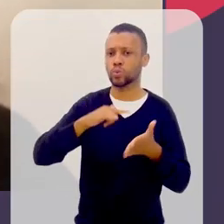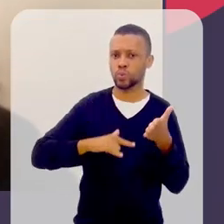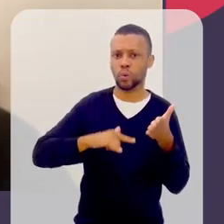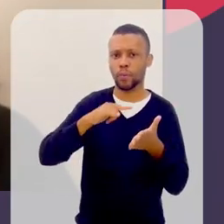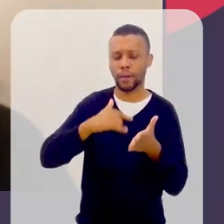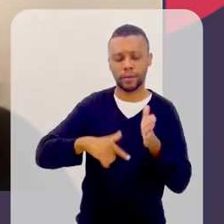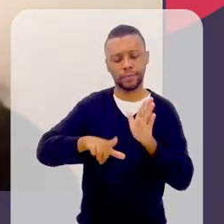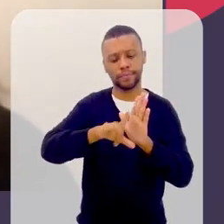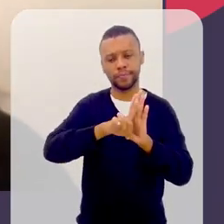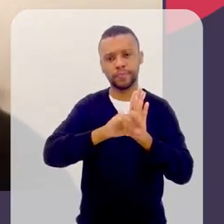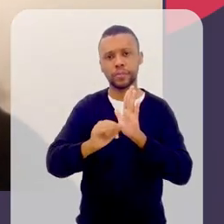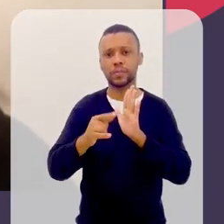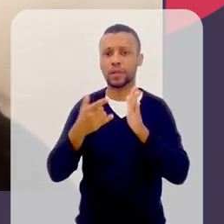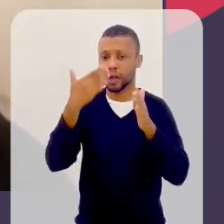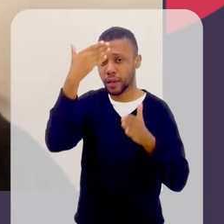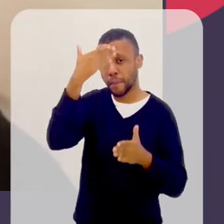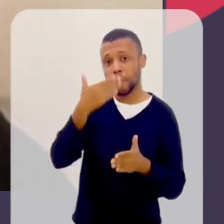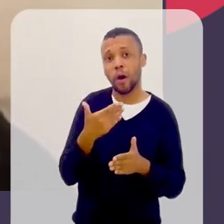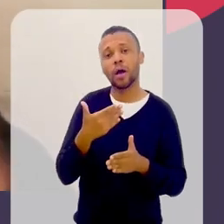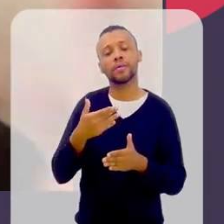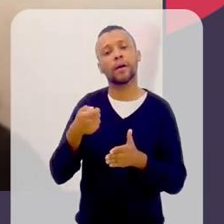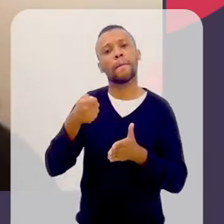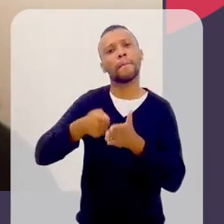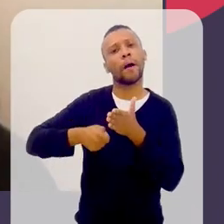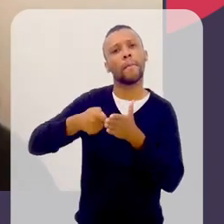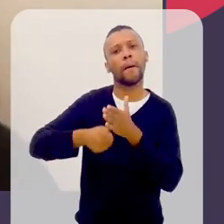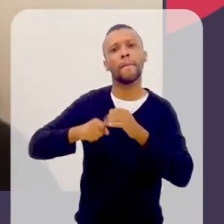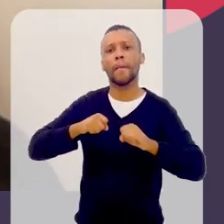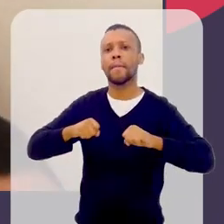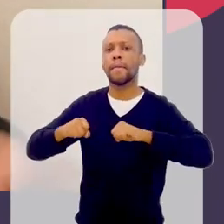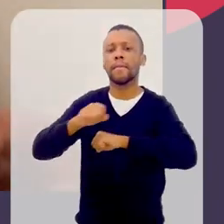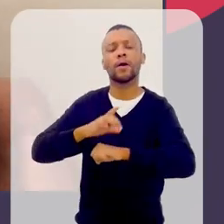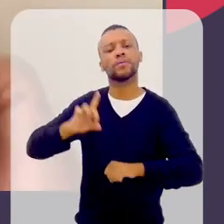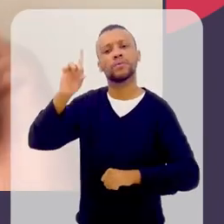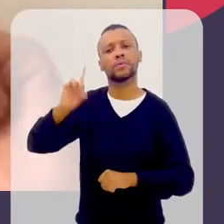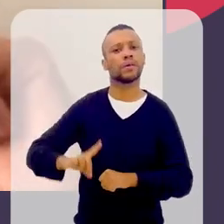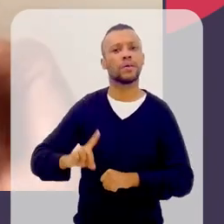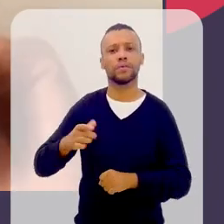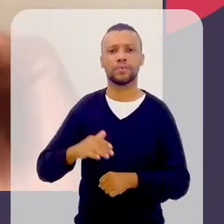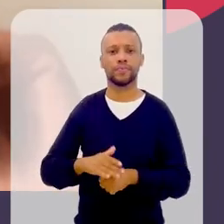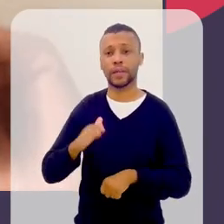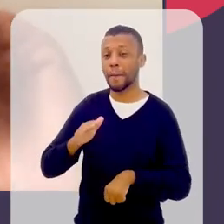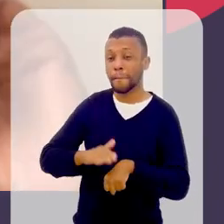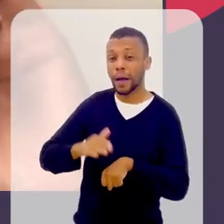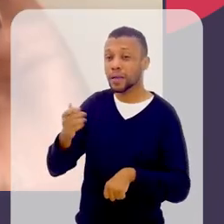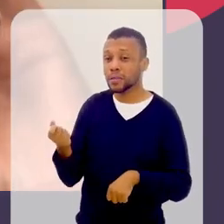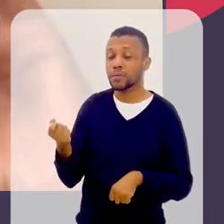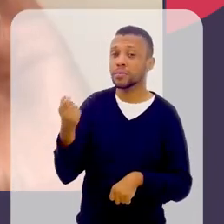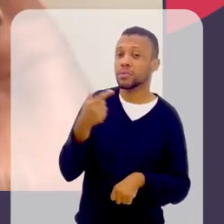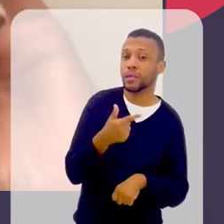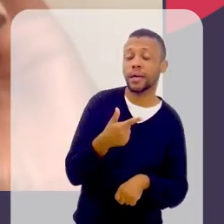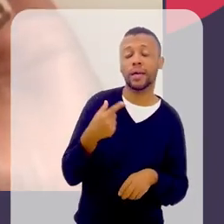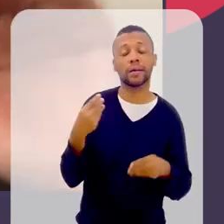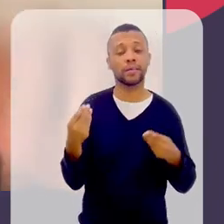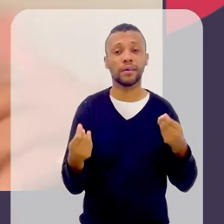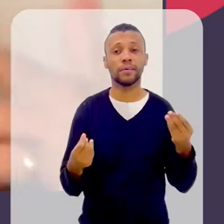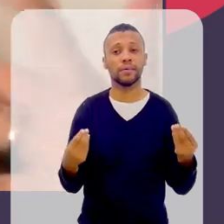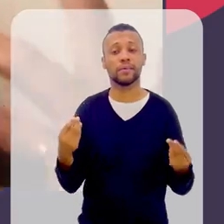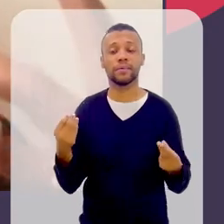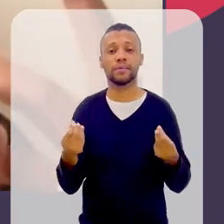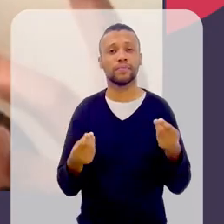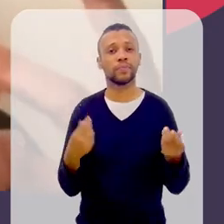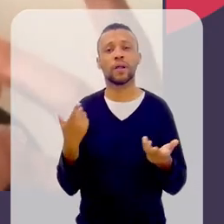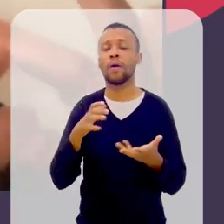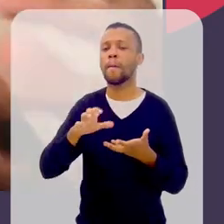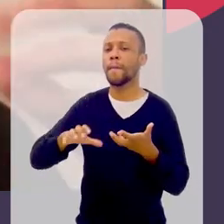mostra a reivindicação de direitos. Que é mais do que um